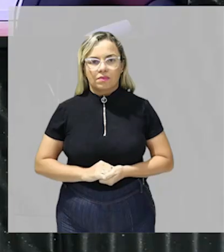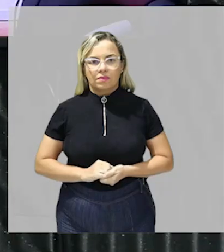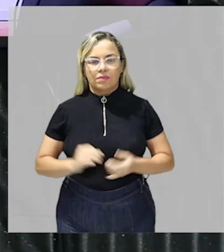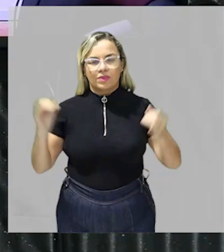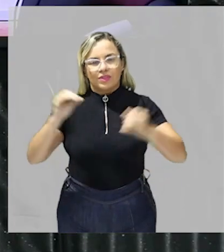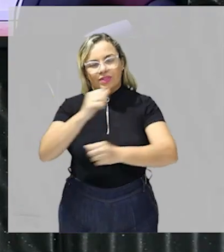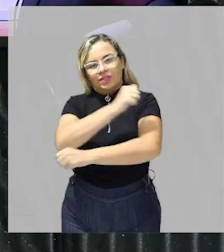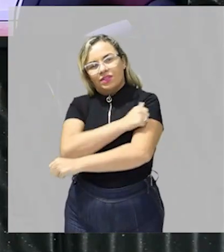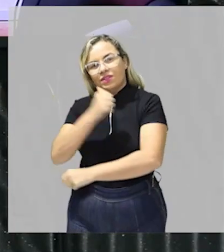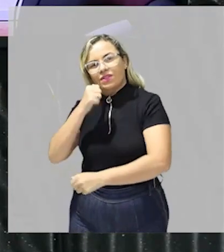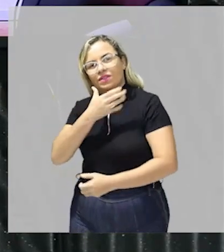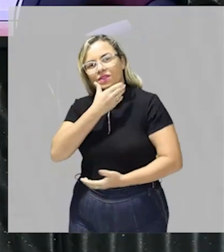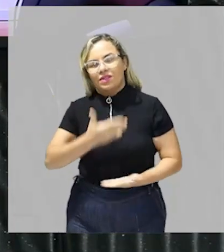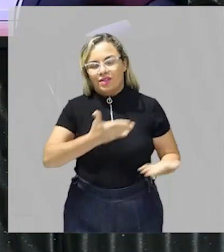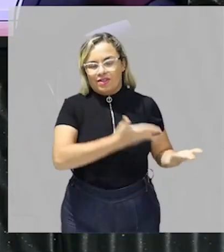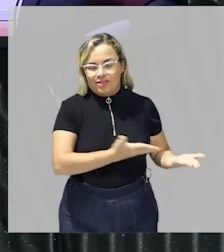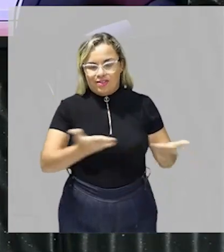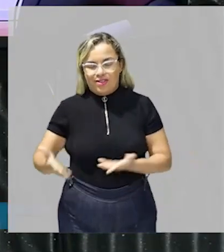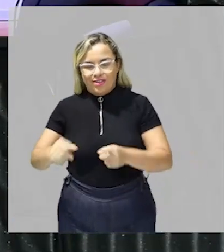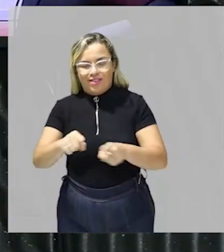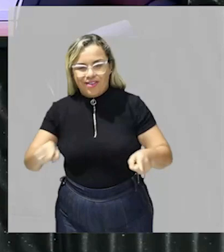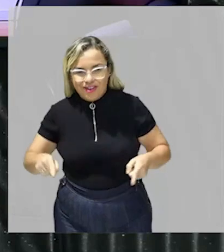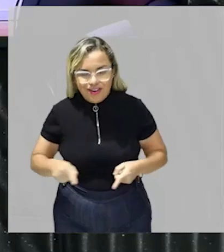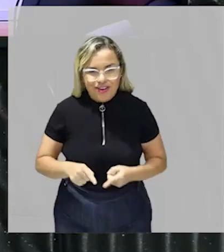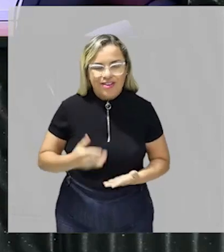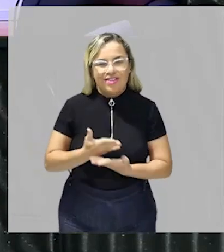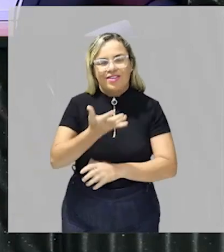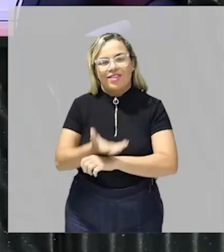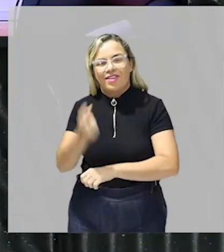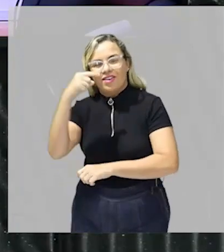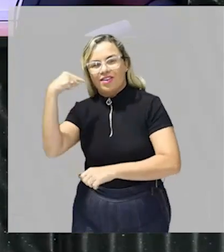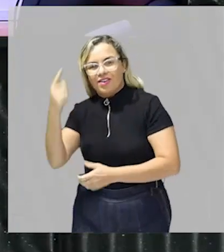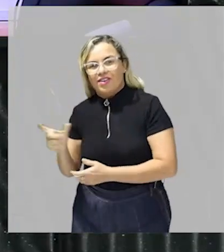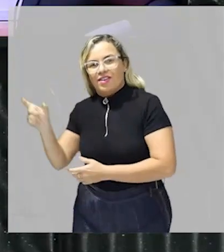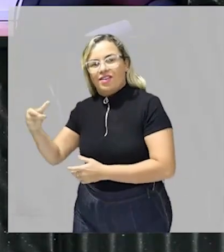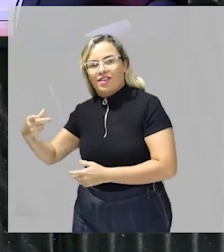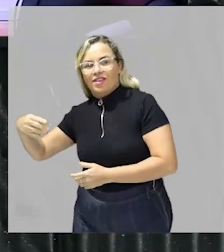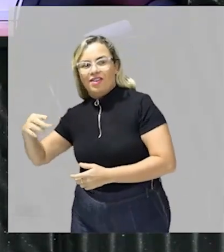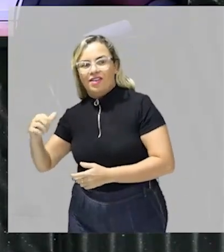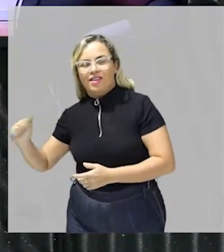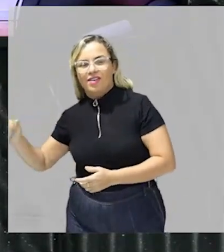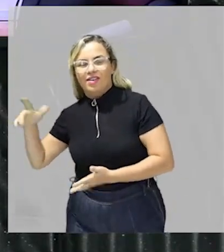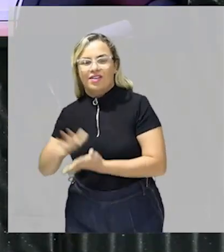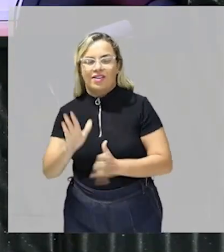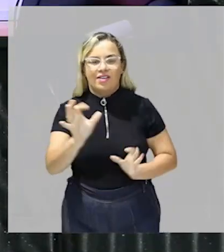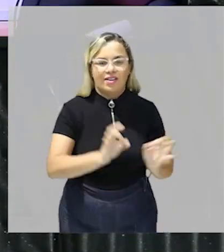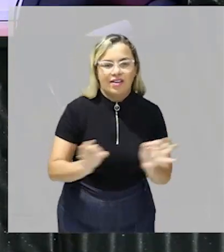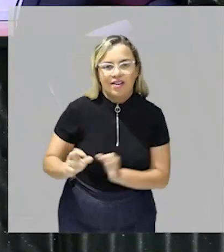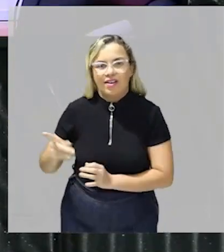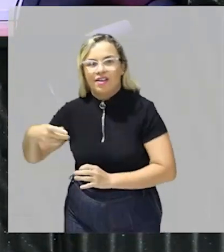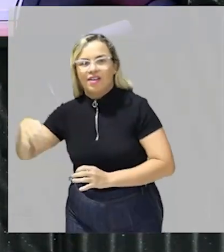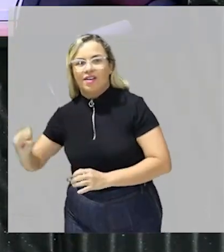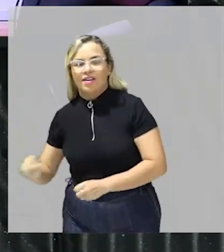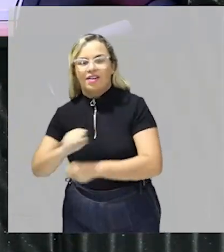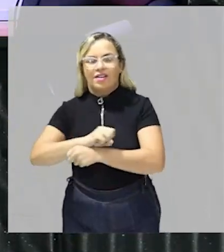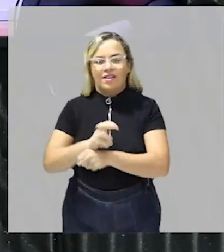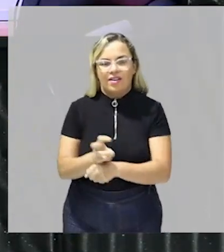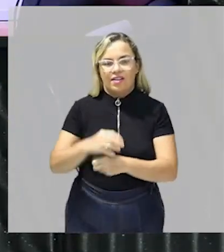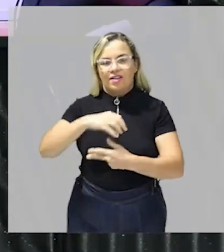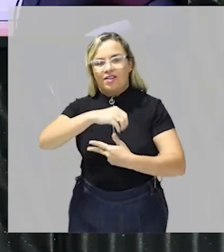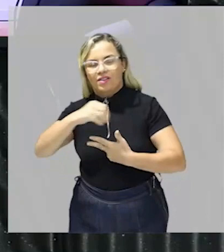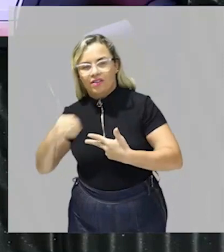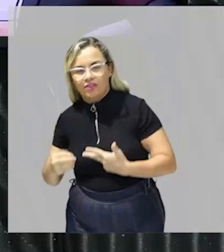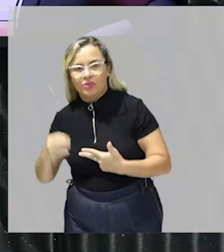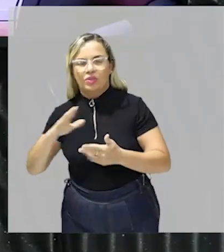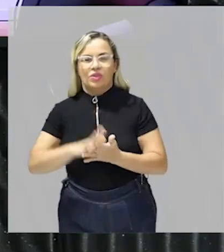Olá ativos e dicas bem-benvidos a La Classe Espanhol para Solarela da Gênia aqui na área do Preparatório Paz UEMA Enem pois